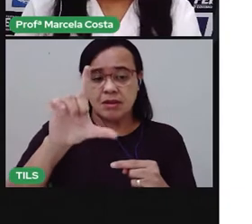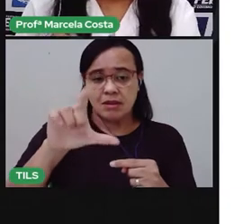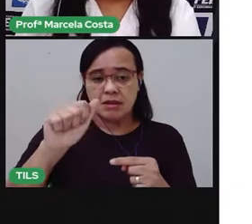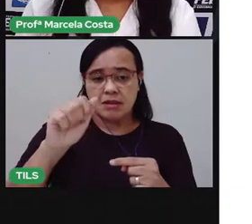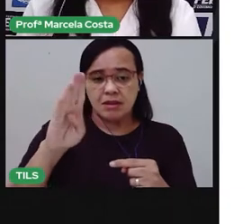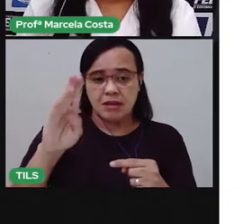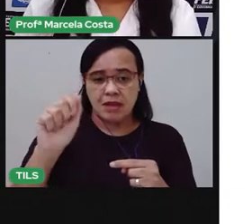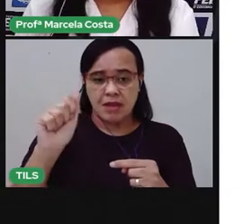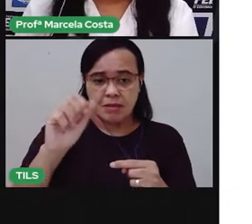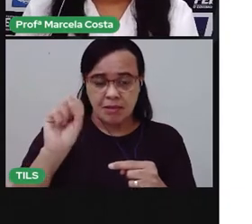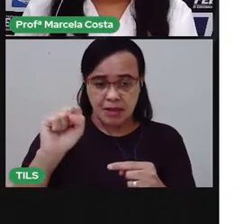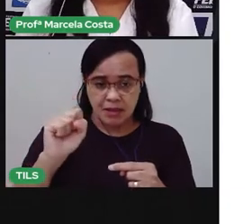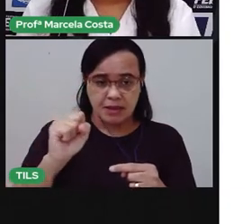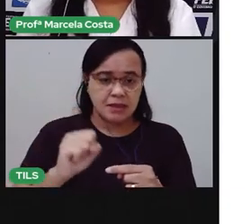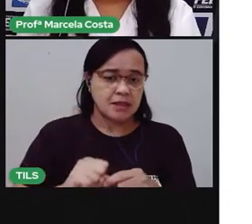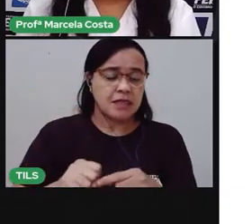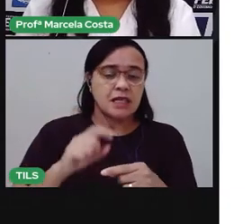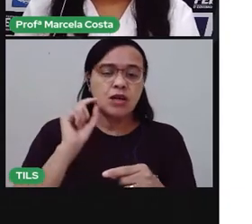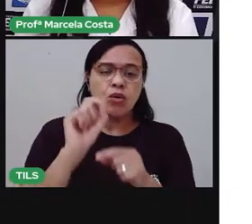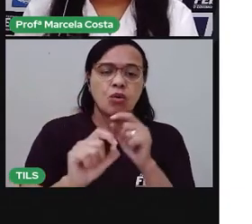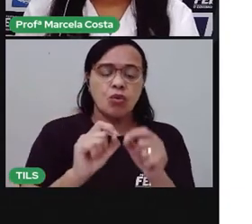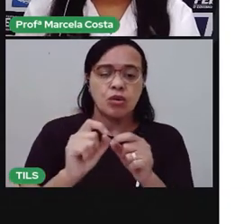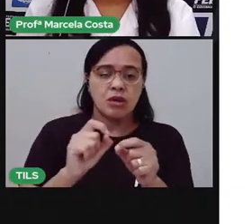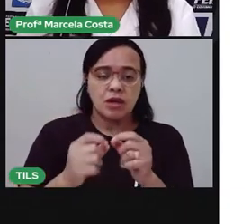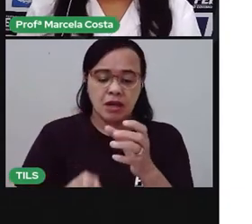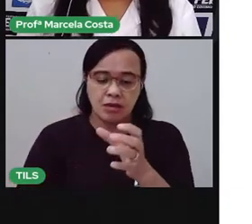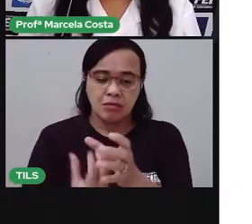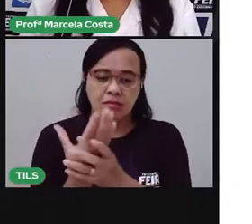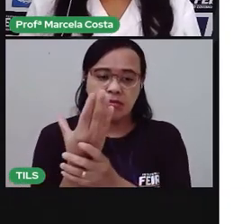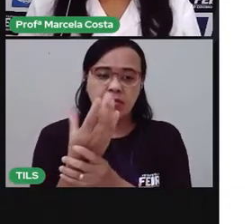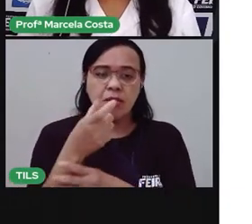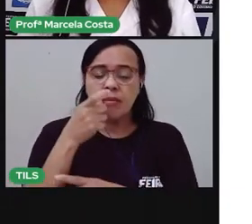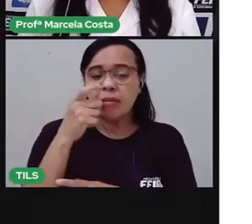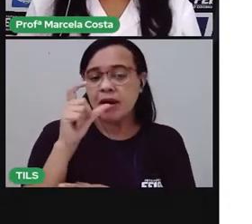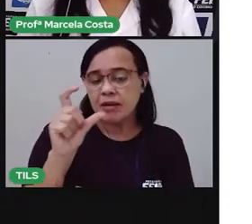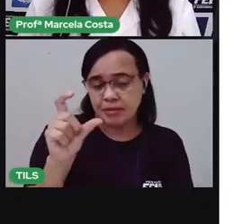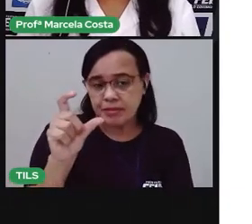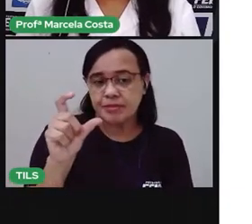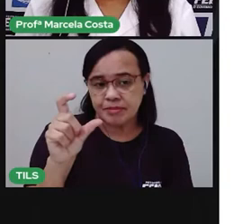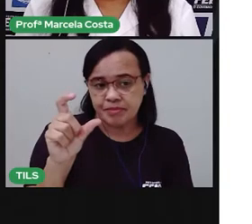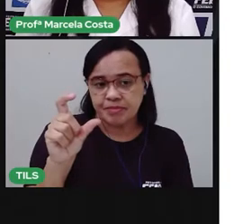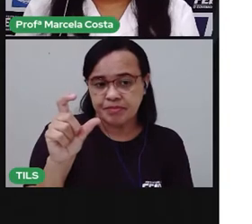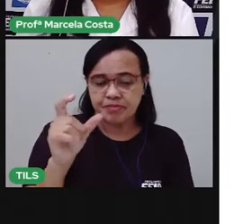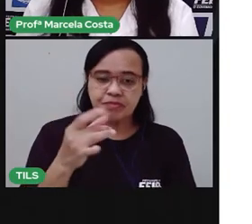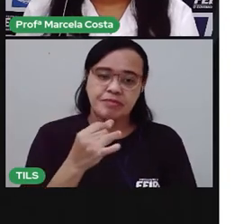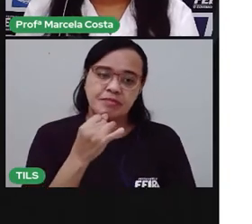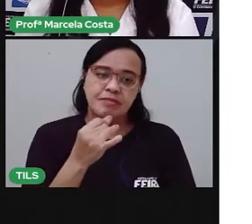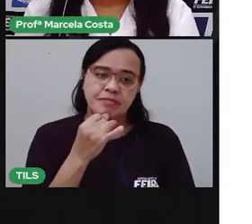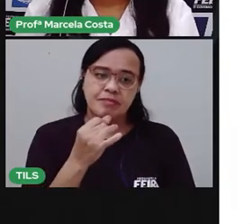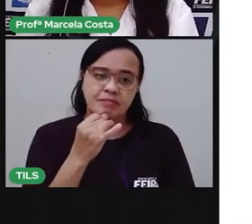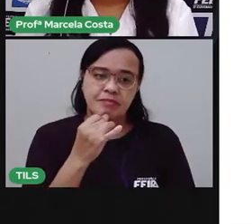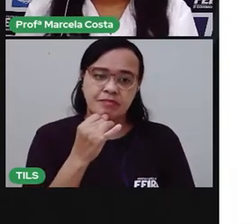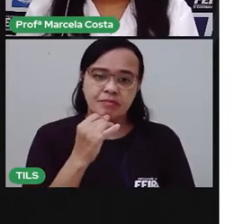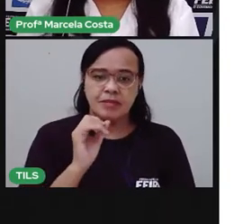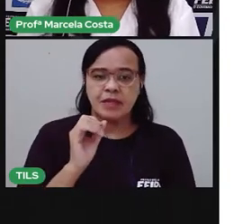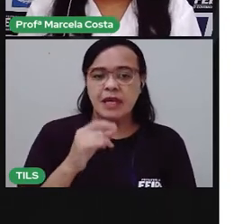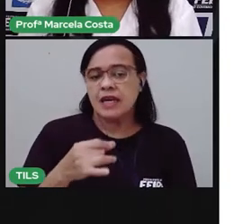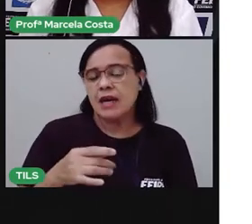que trazem um sentido para a palavra, que formam a palavra. Por exemplo, pato.